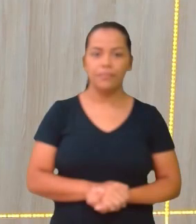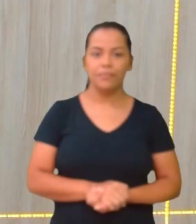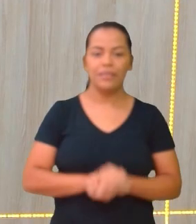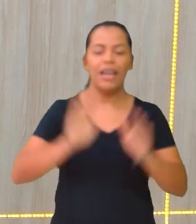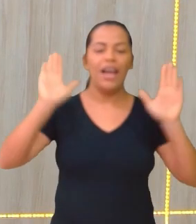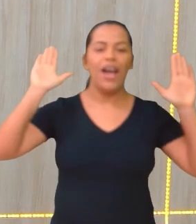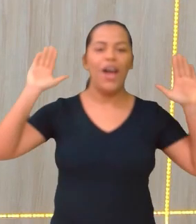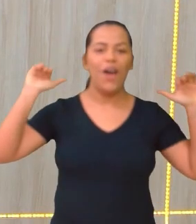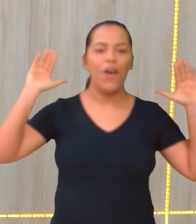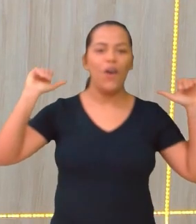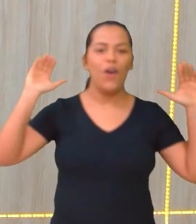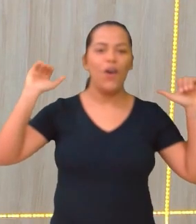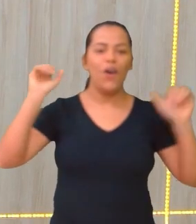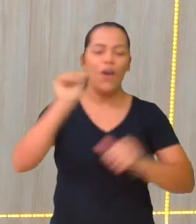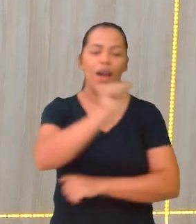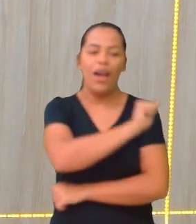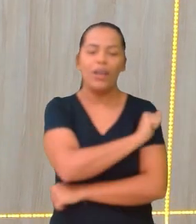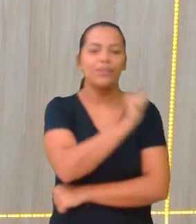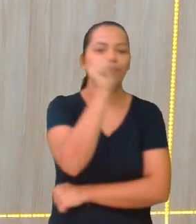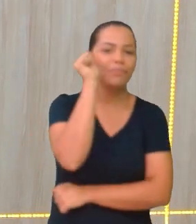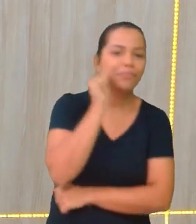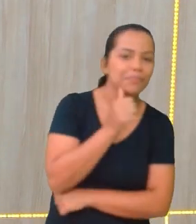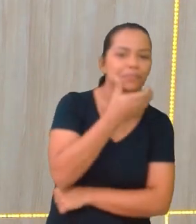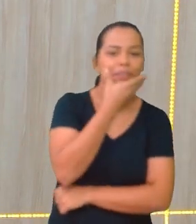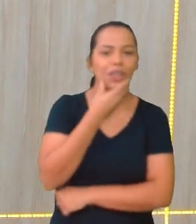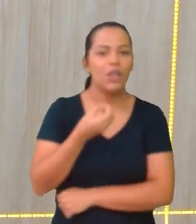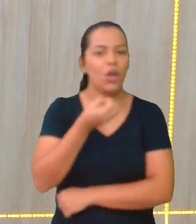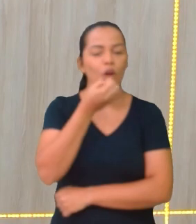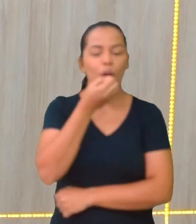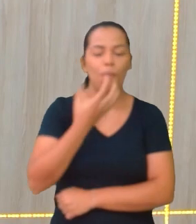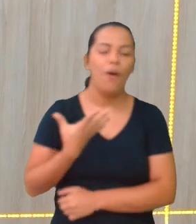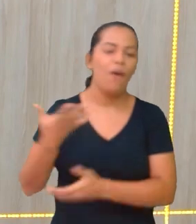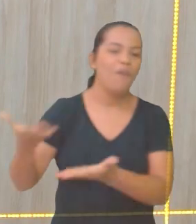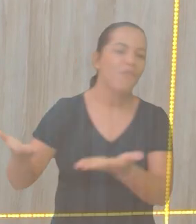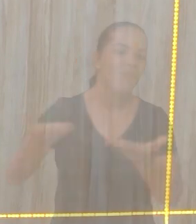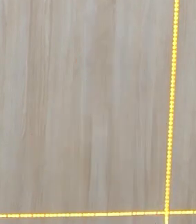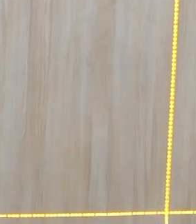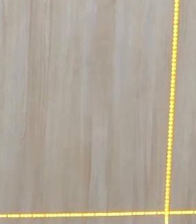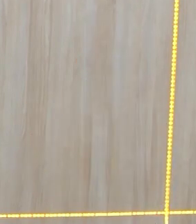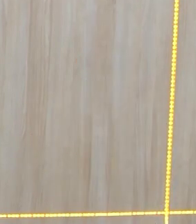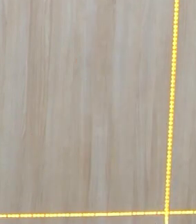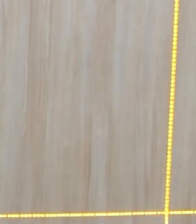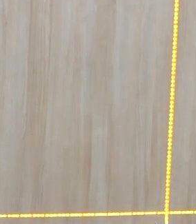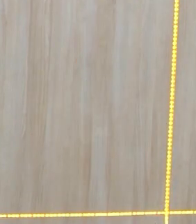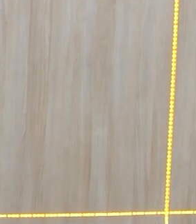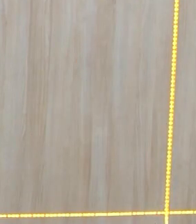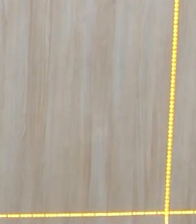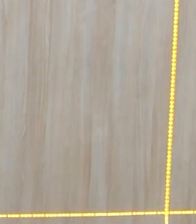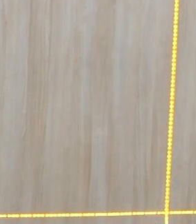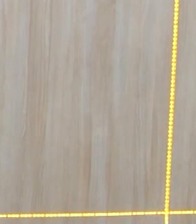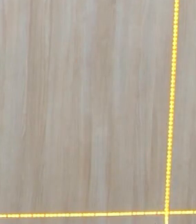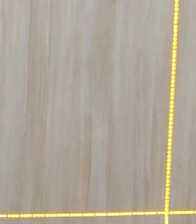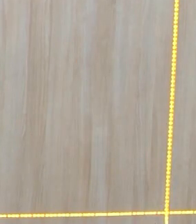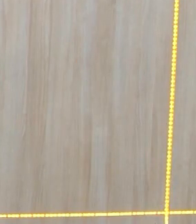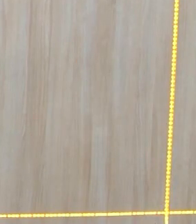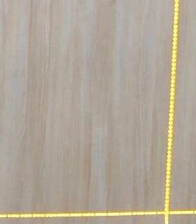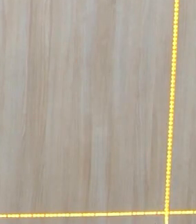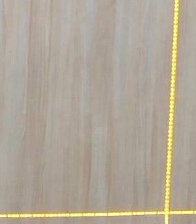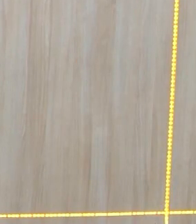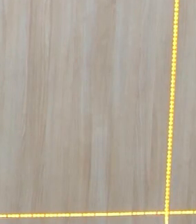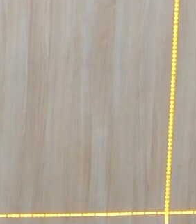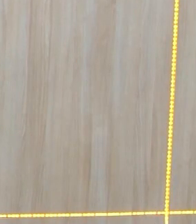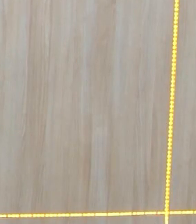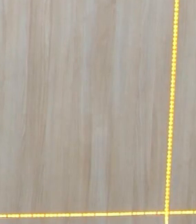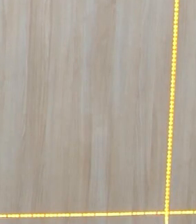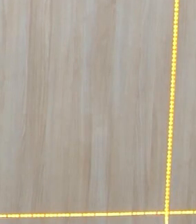Olá, alunos e alunas, sejam todos bem-vindos a mais uma aula de ciências. Eu sou a professora Isabel e hoje